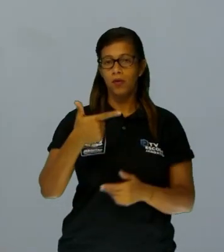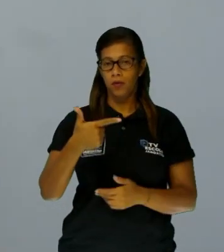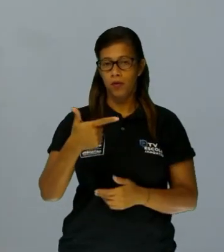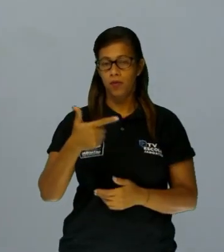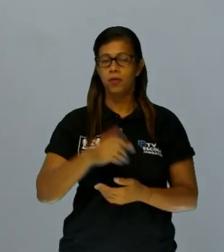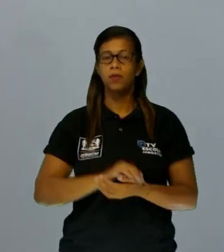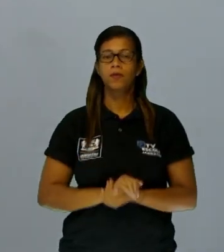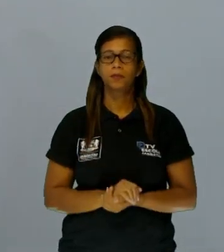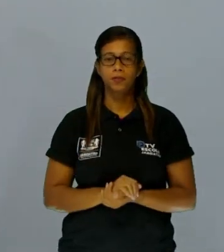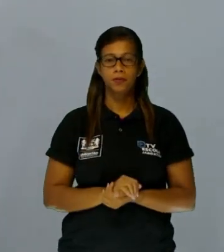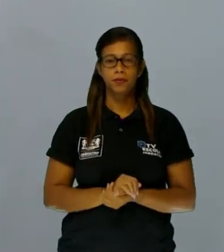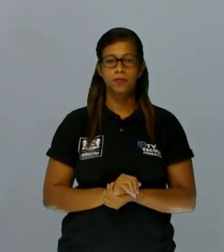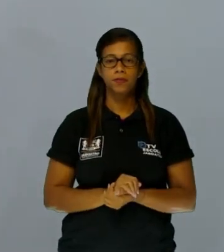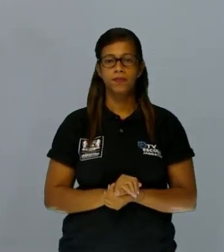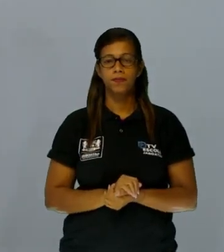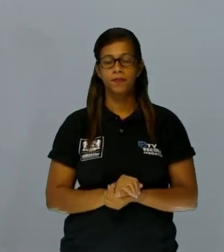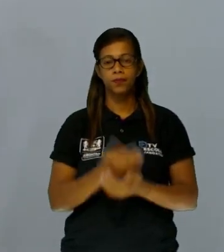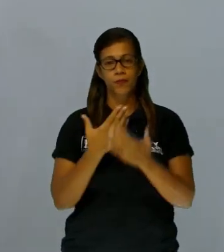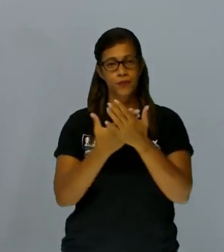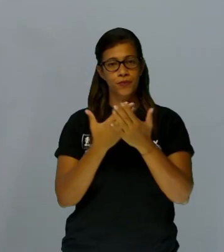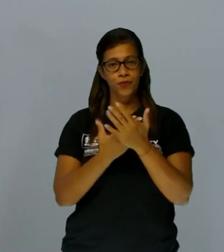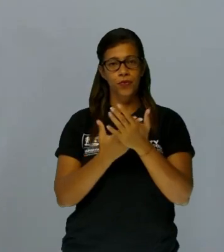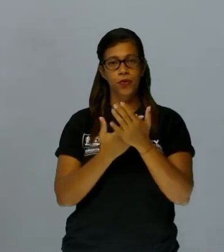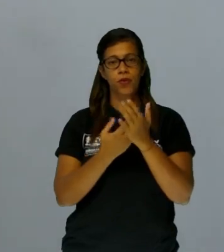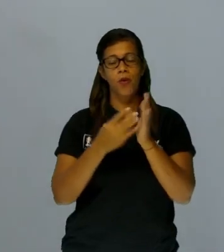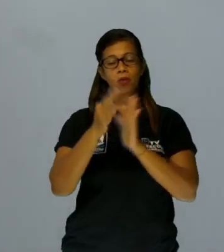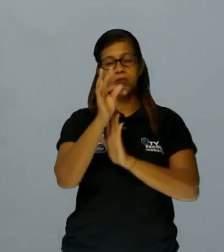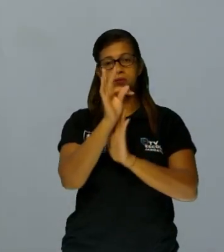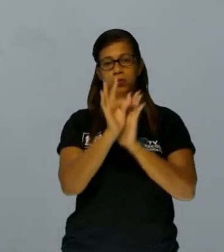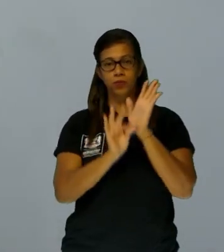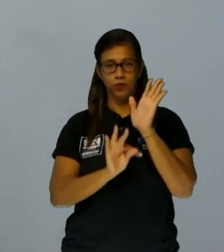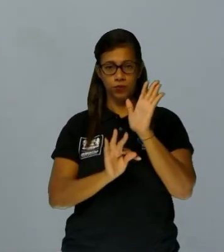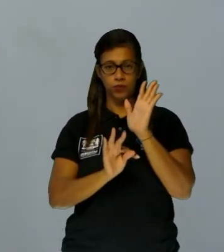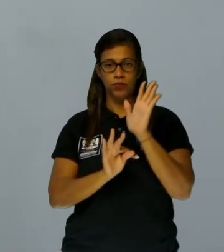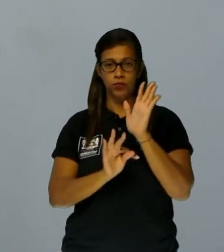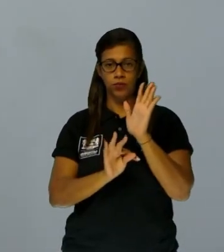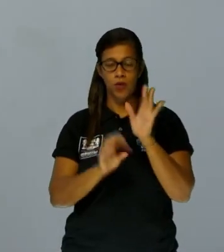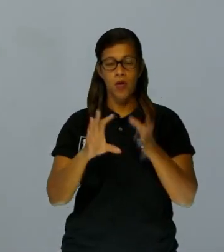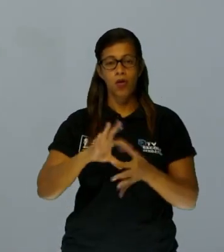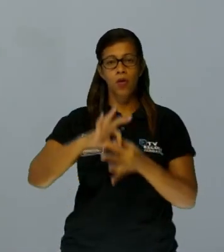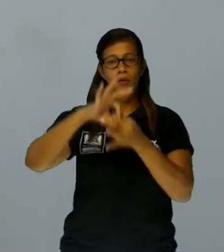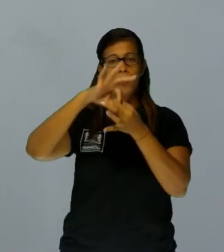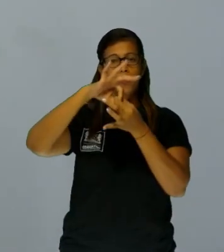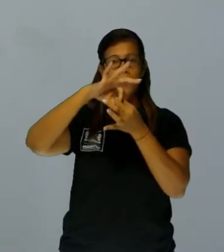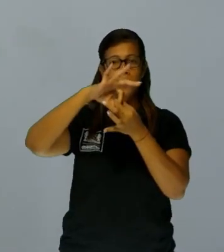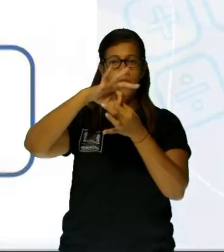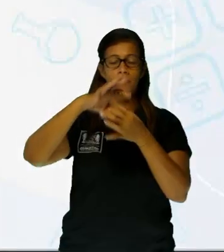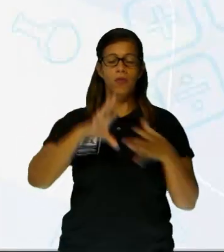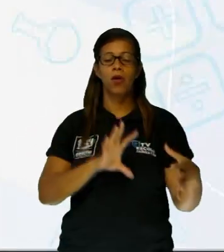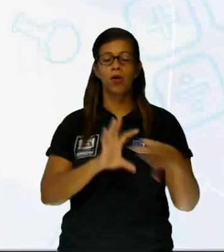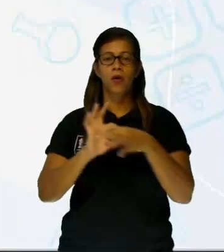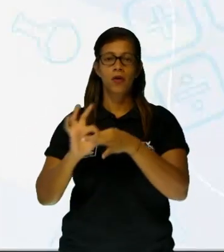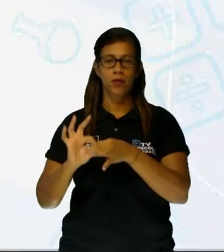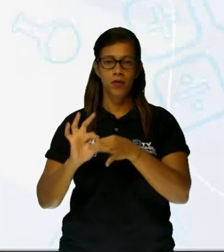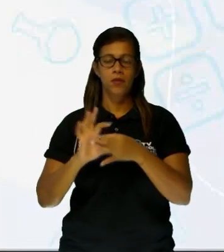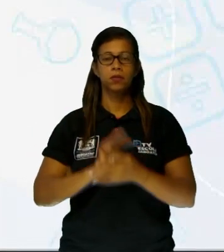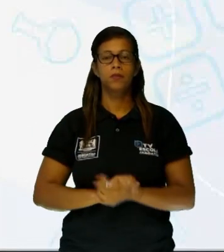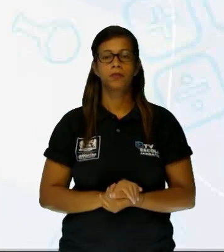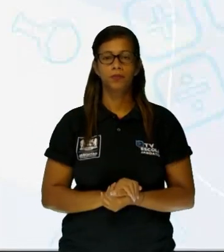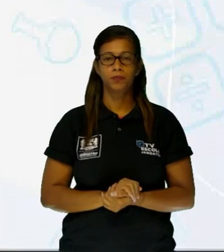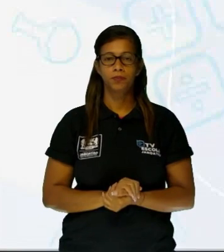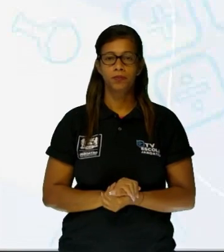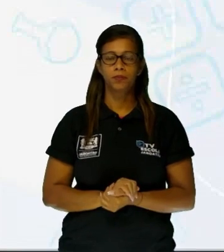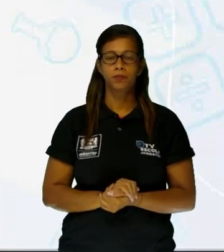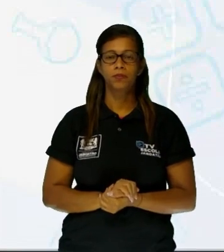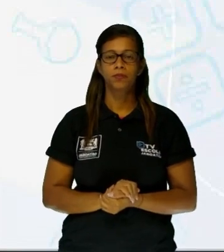falando sobre progressão textual, a coesão e a coerência, o mesmo assunto da aula passada. Vamos seguindo agora para a questão seguinte.